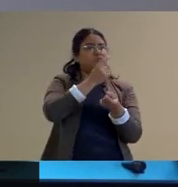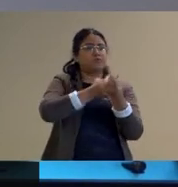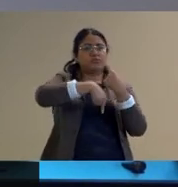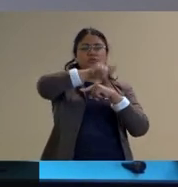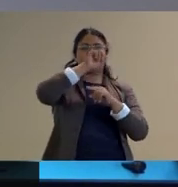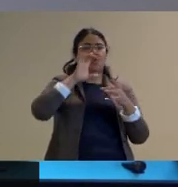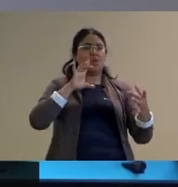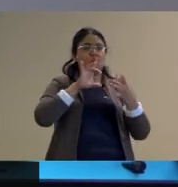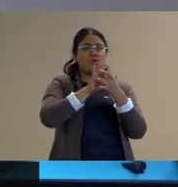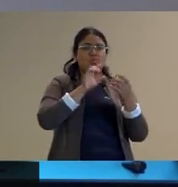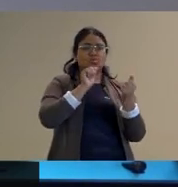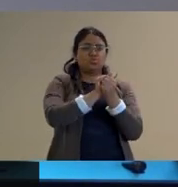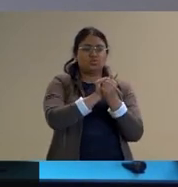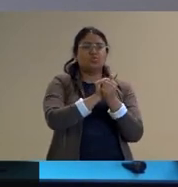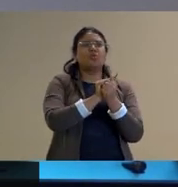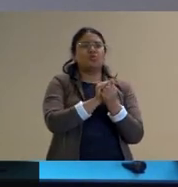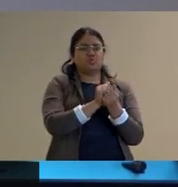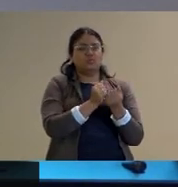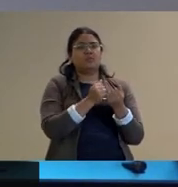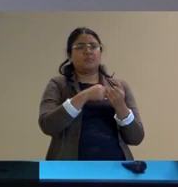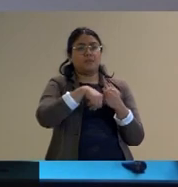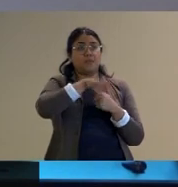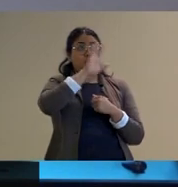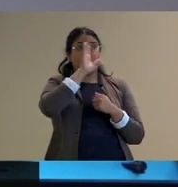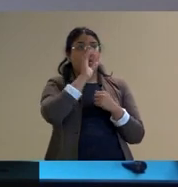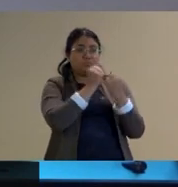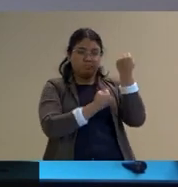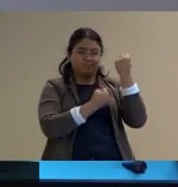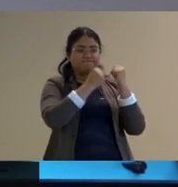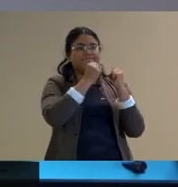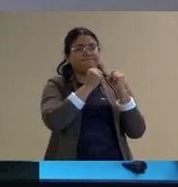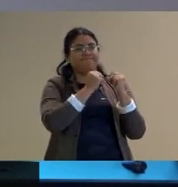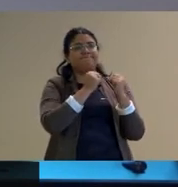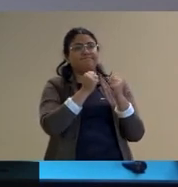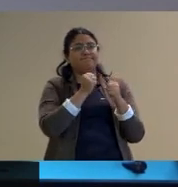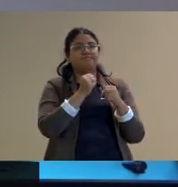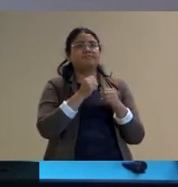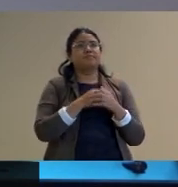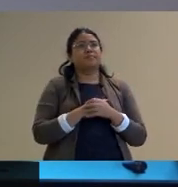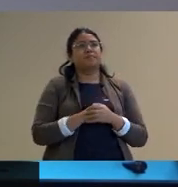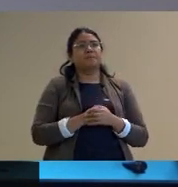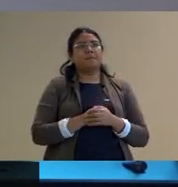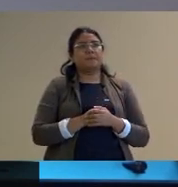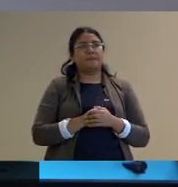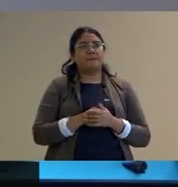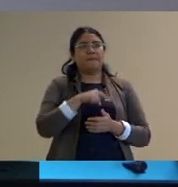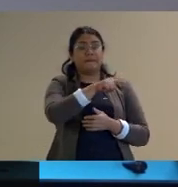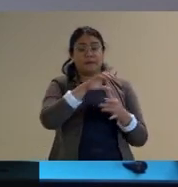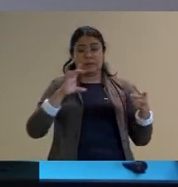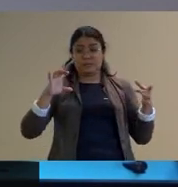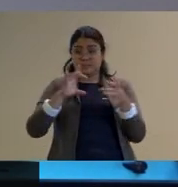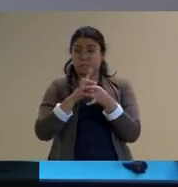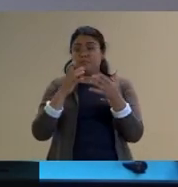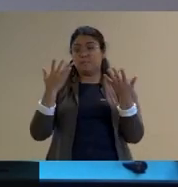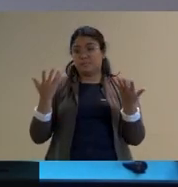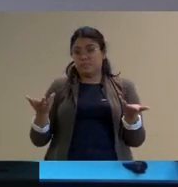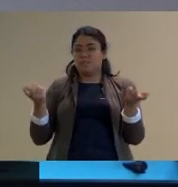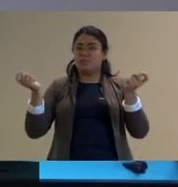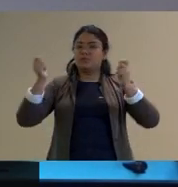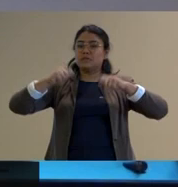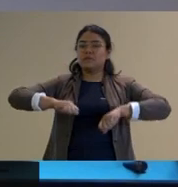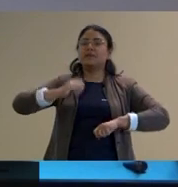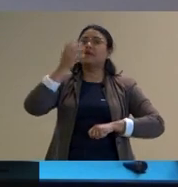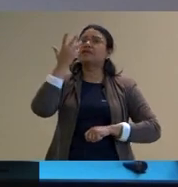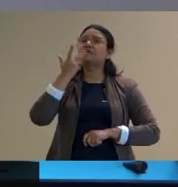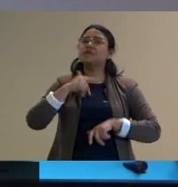camarada proletária na comuna lúdica das crianças ou seja essa possibilidade de dar espaço para que as crianças